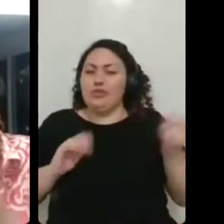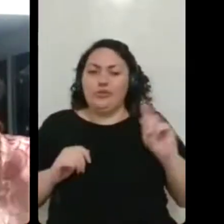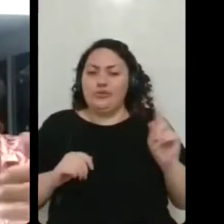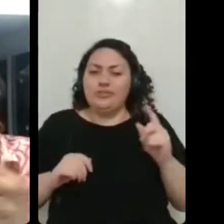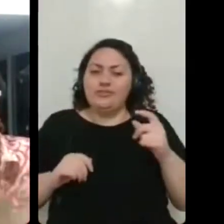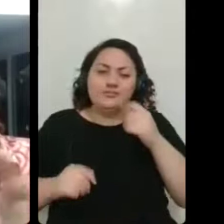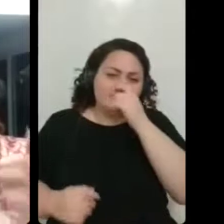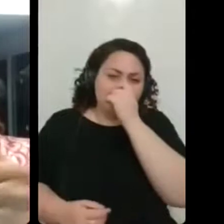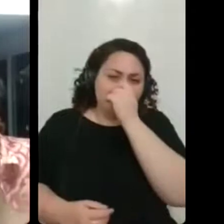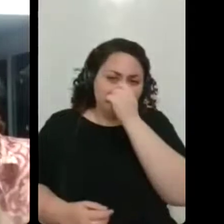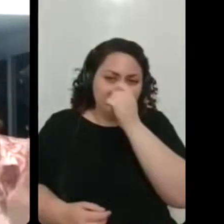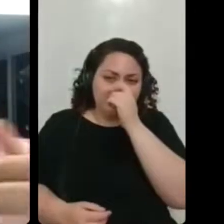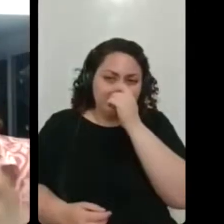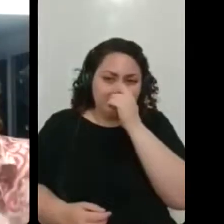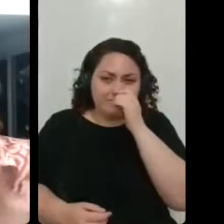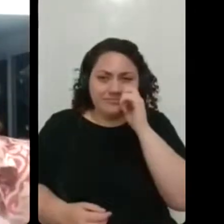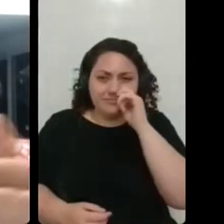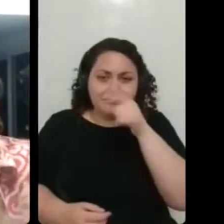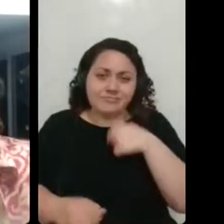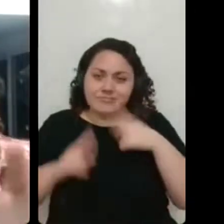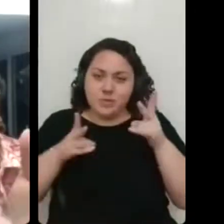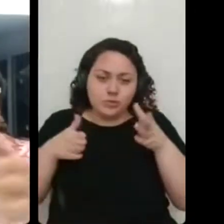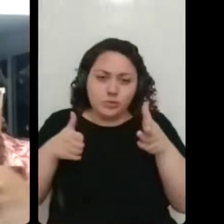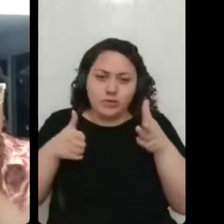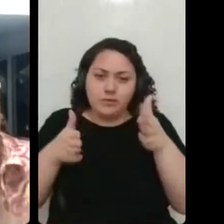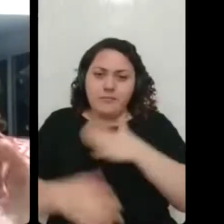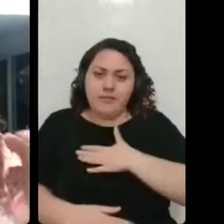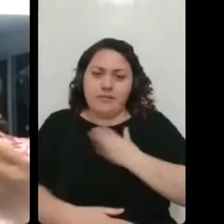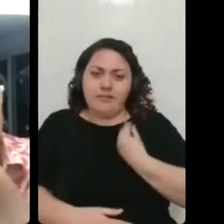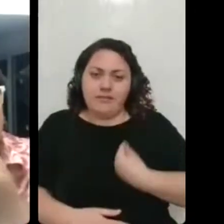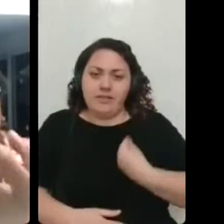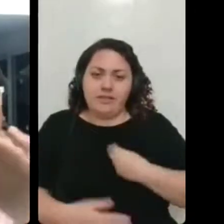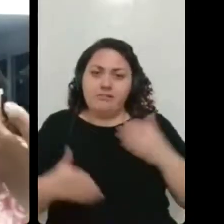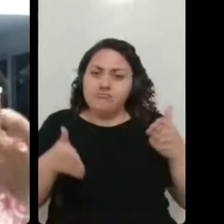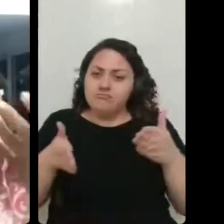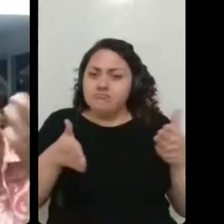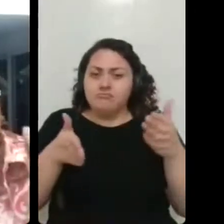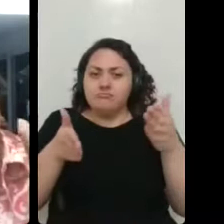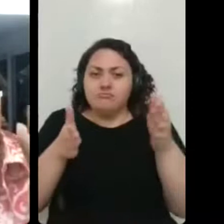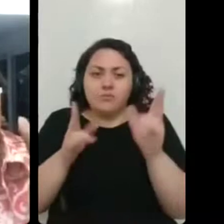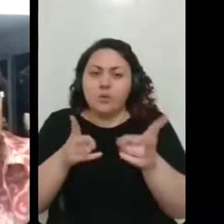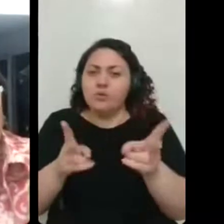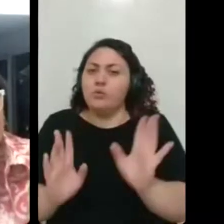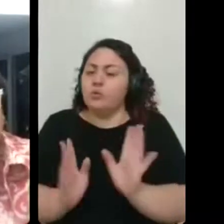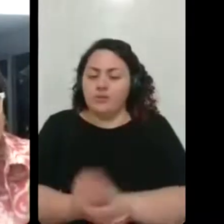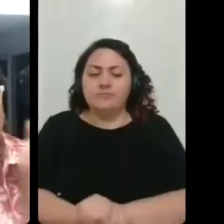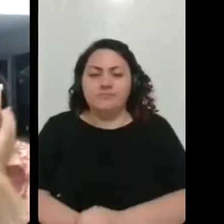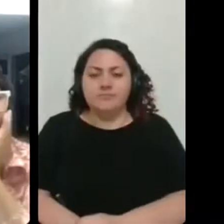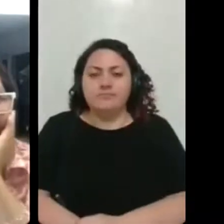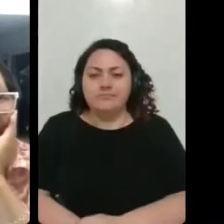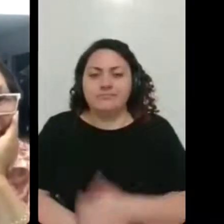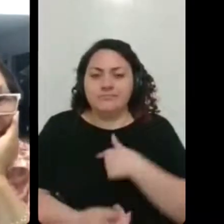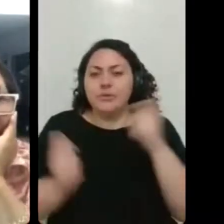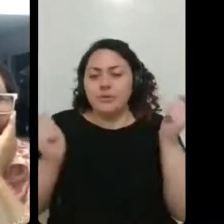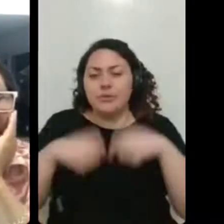eu vou estar na linha assim como é a minha linha, né? A minha linha de viver e poder curtir a vida, assim,